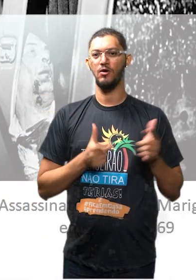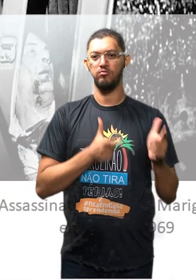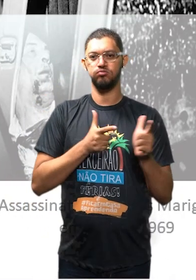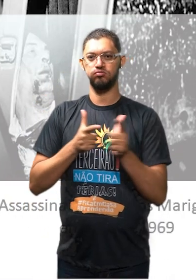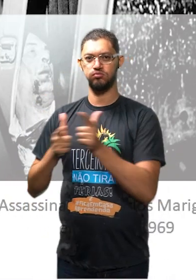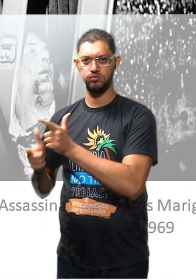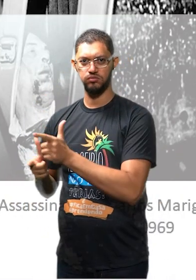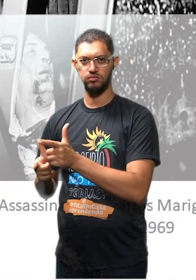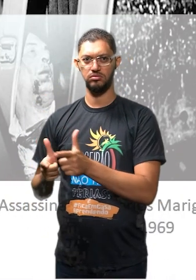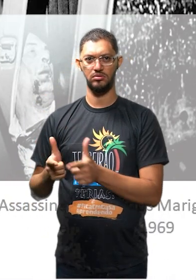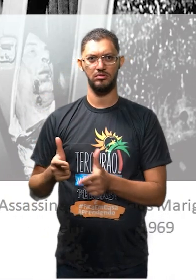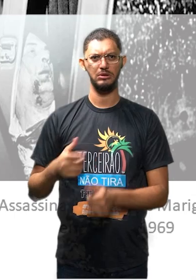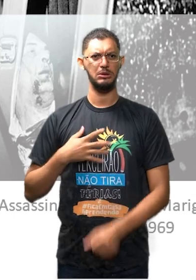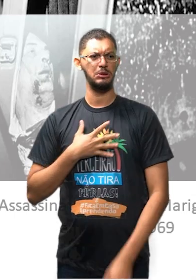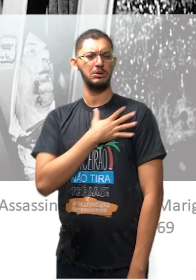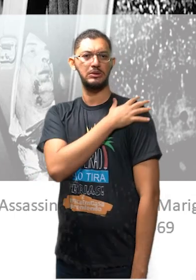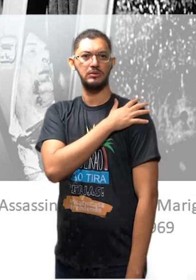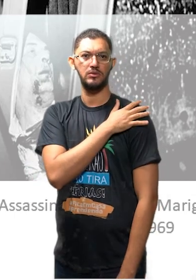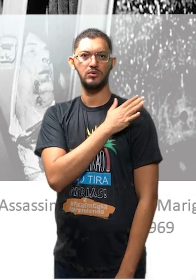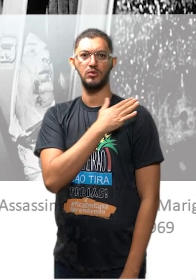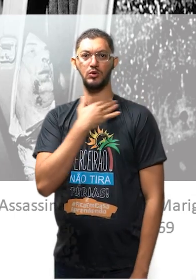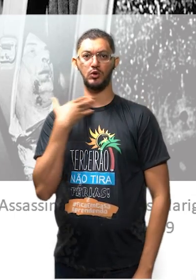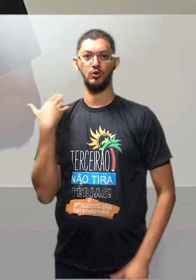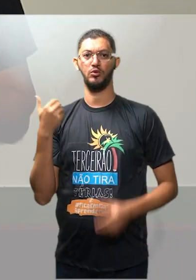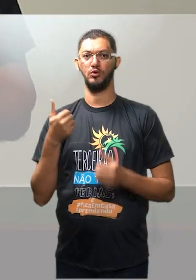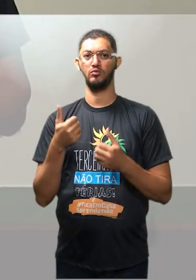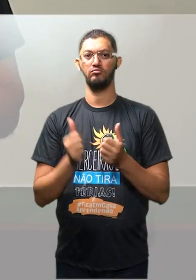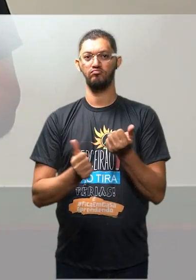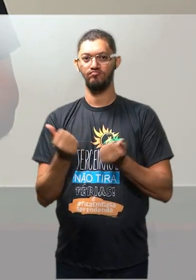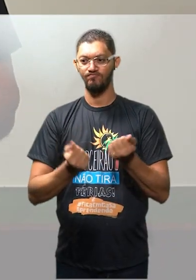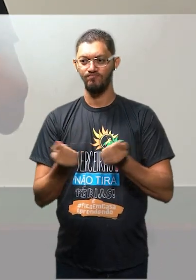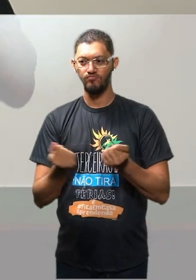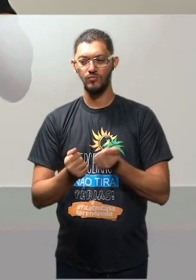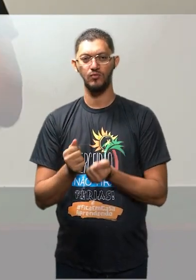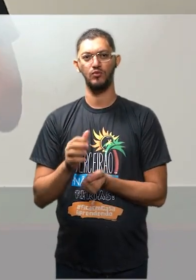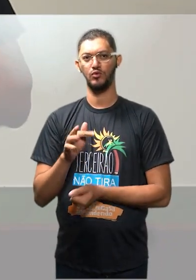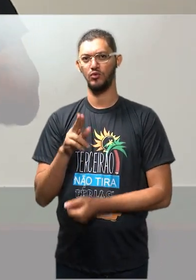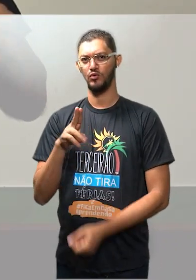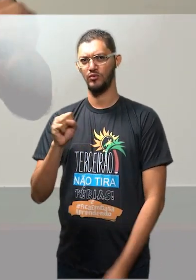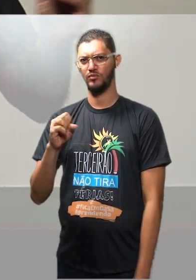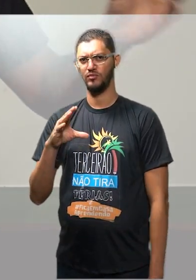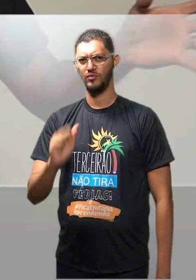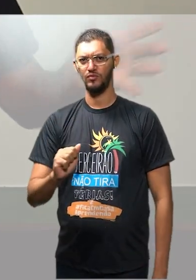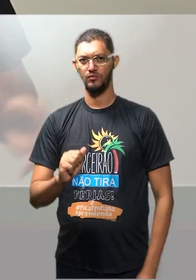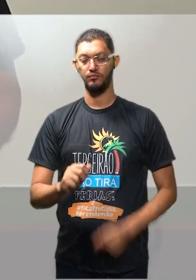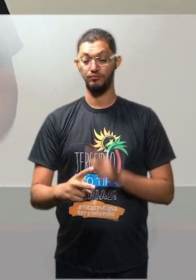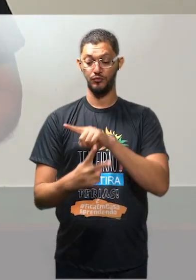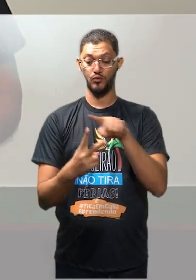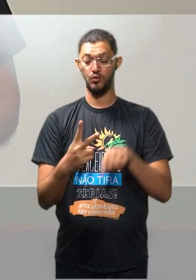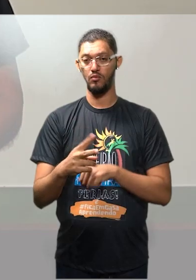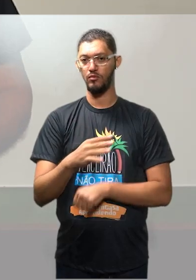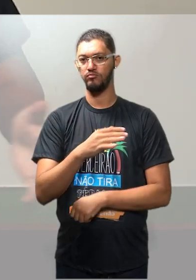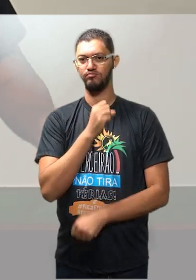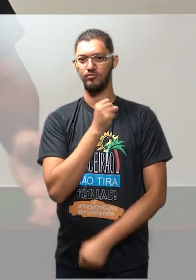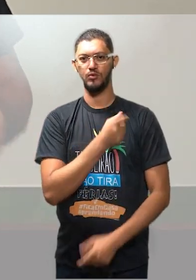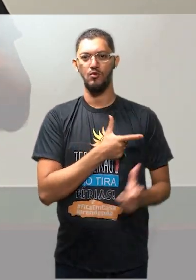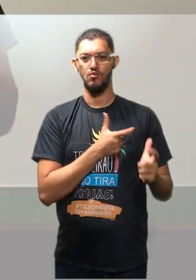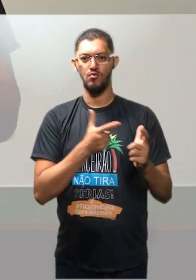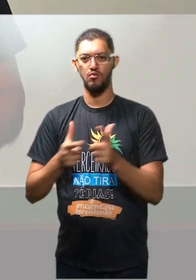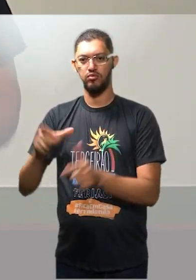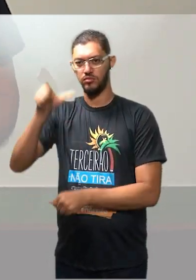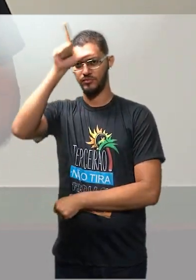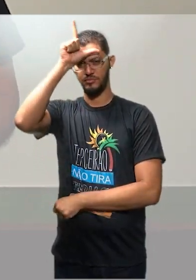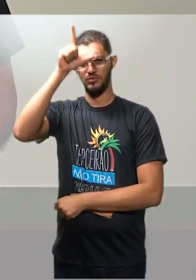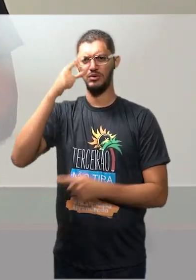Metralhado pelos militares, morreu dentro de um fusca, traído. Assim morreram os dois grandes líderes da guerrilha.